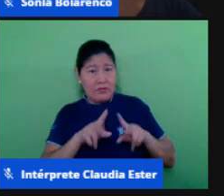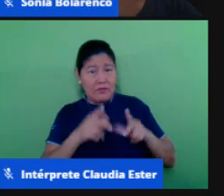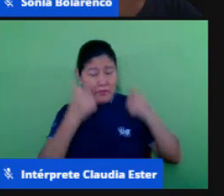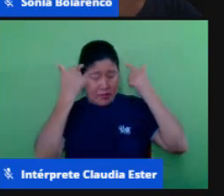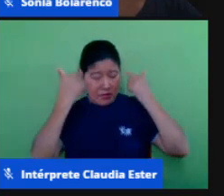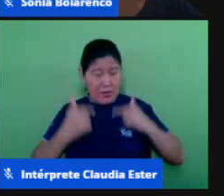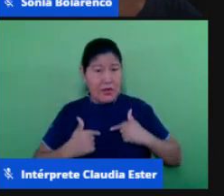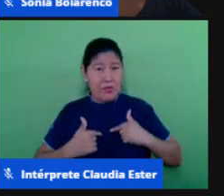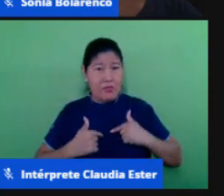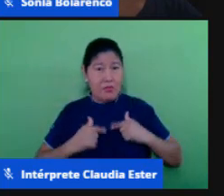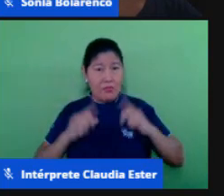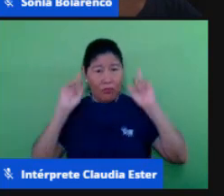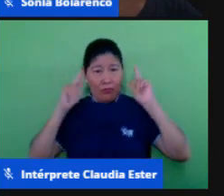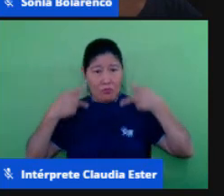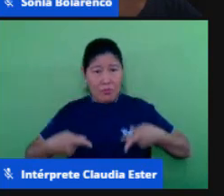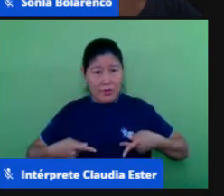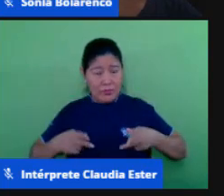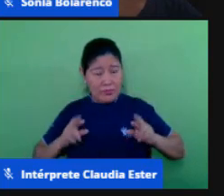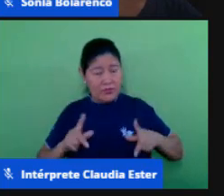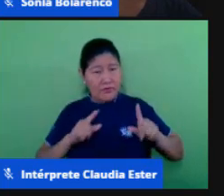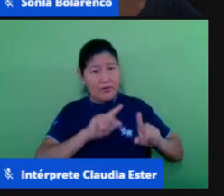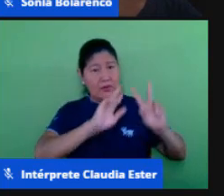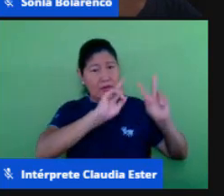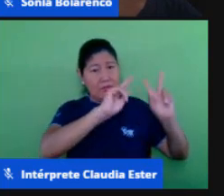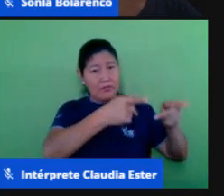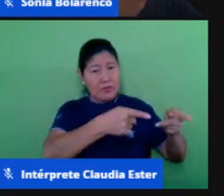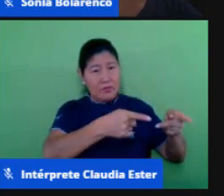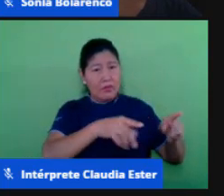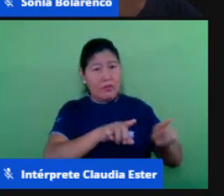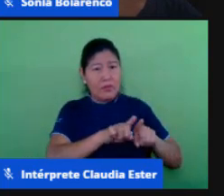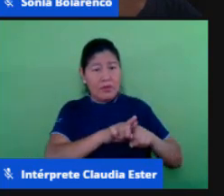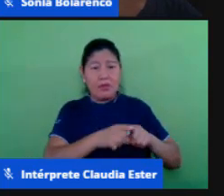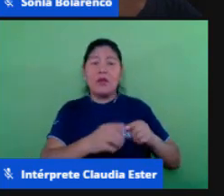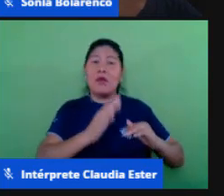na perspectiva pessoal e profissional